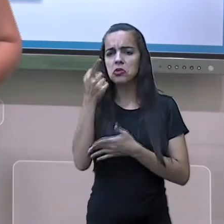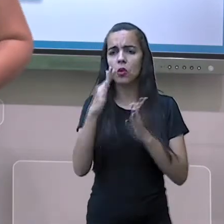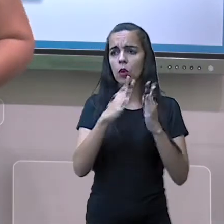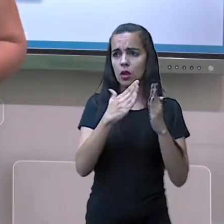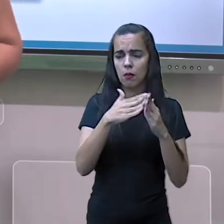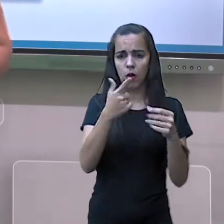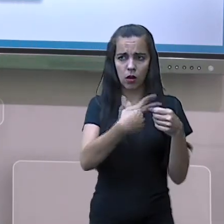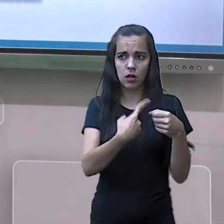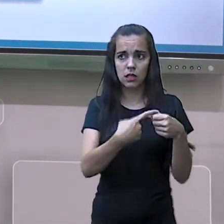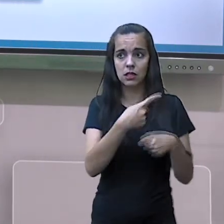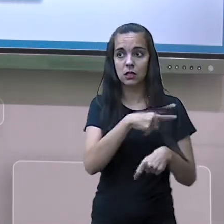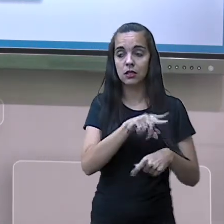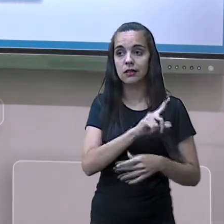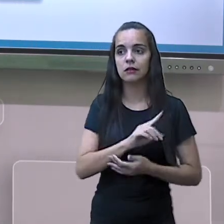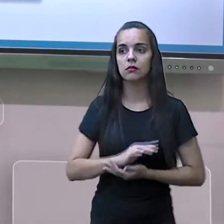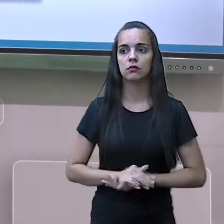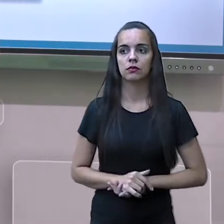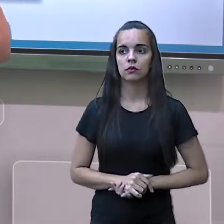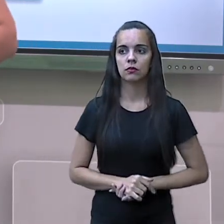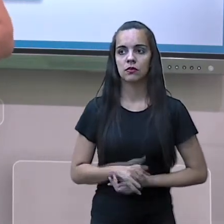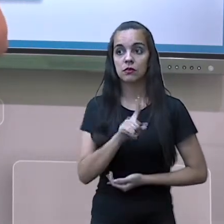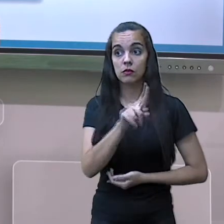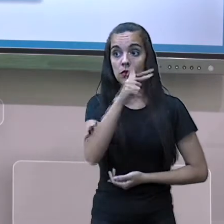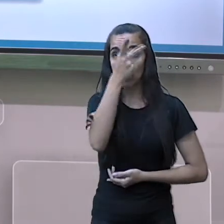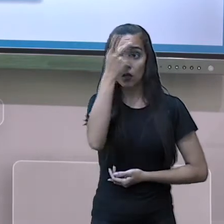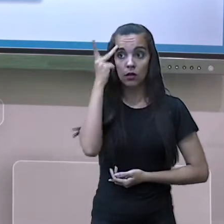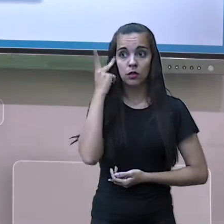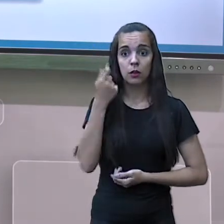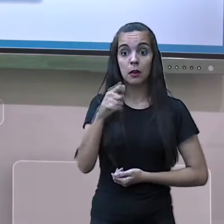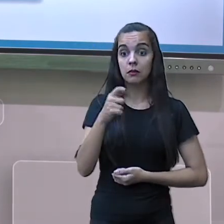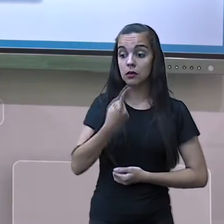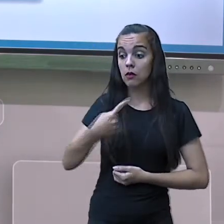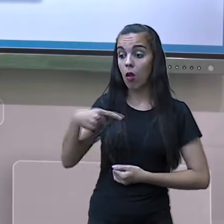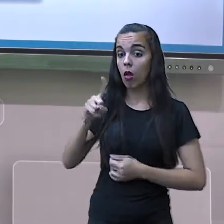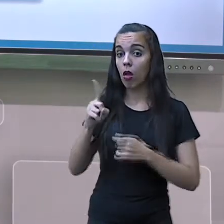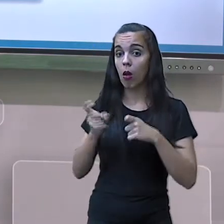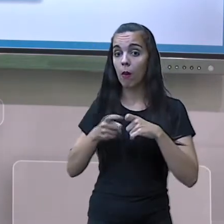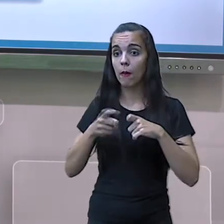Valadares. Aí essa pessoa precisa de ir ao médico.